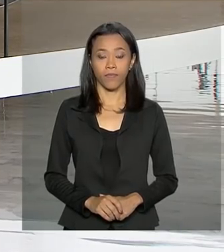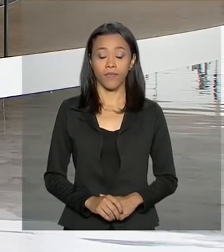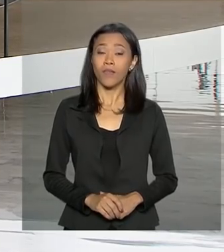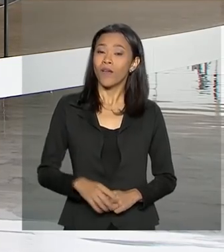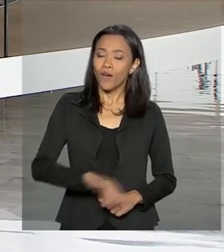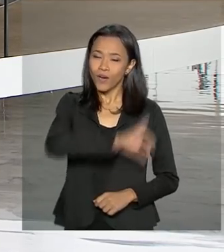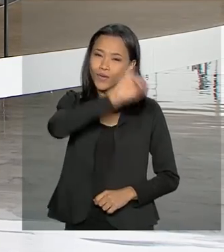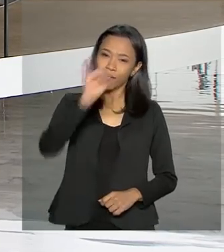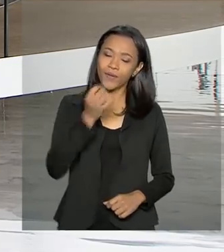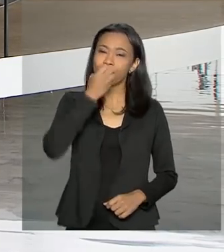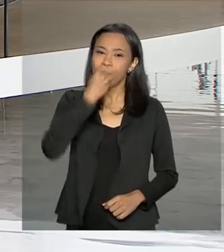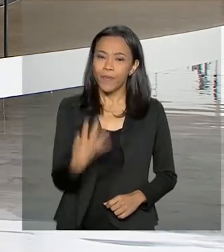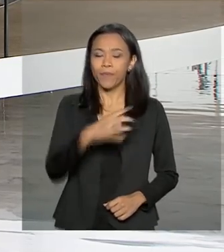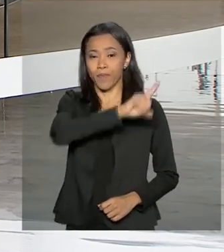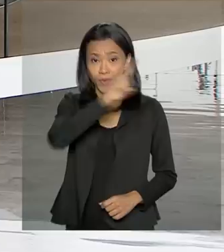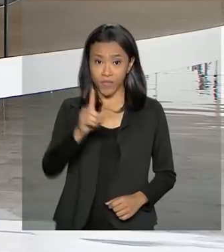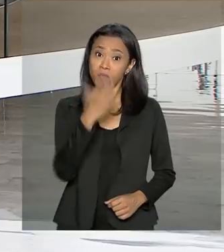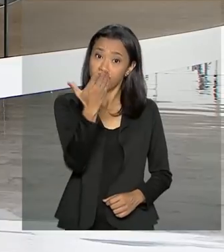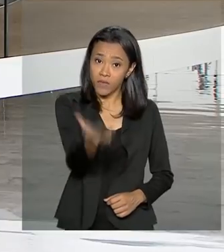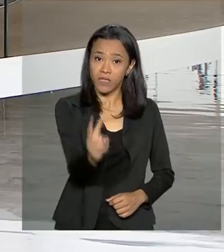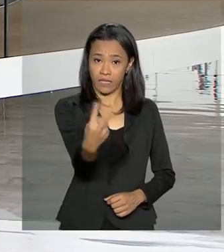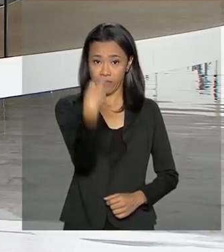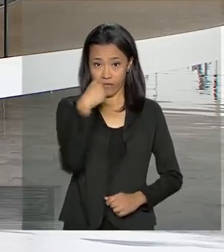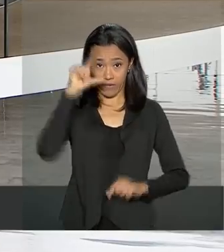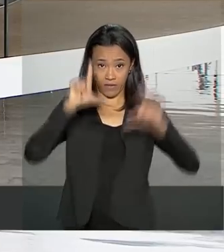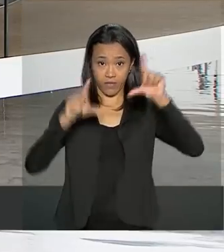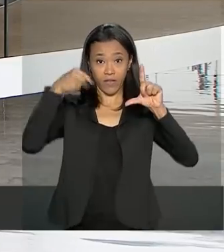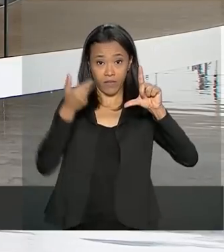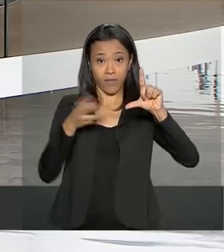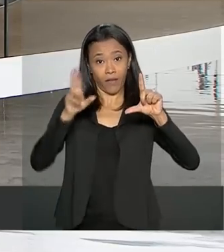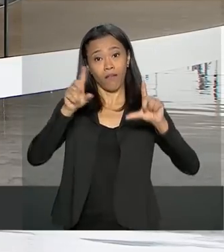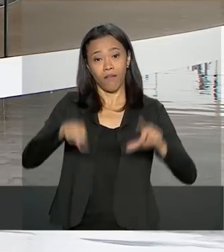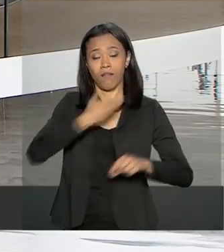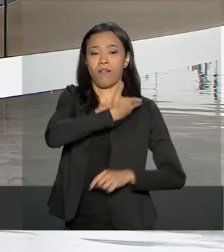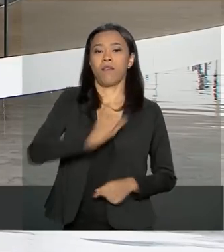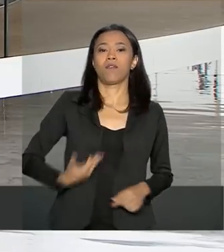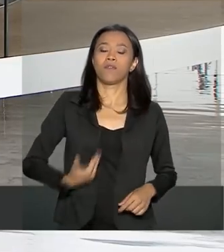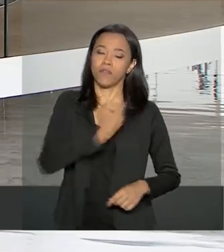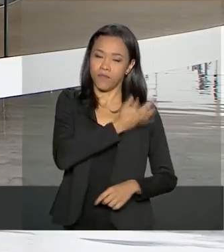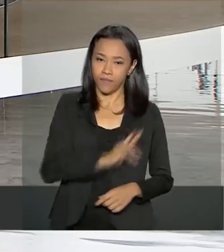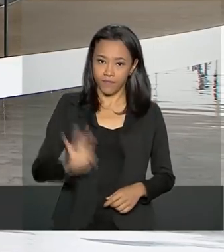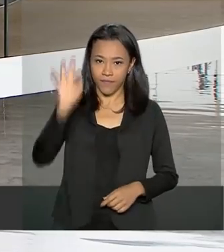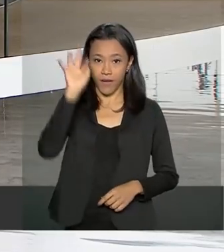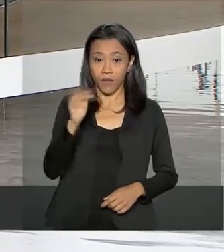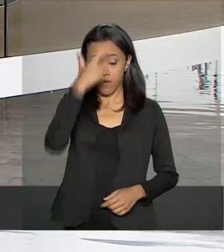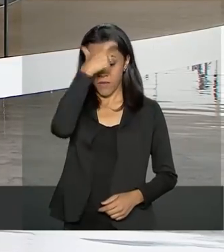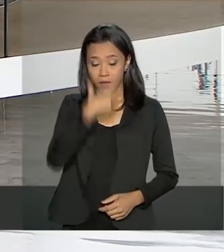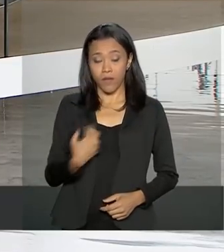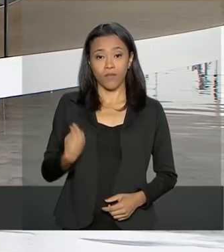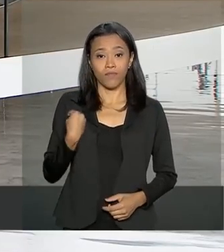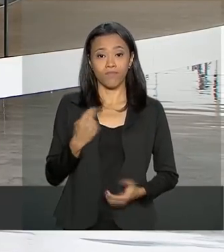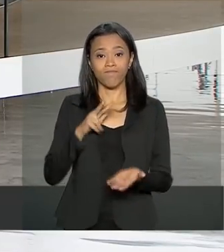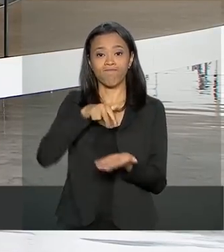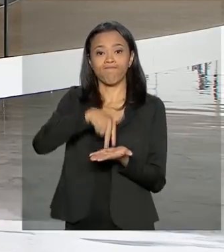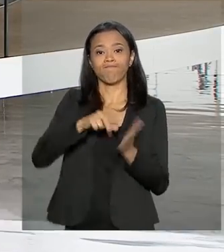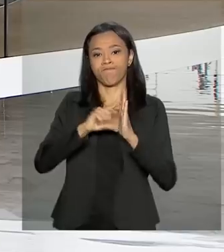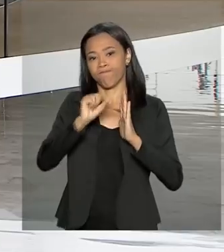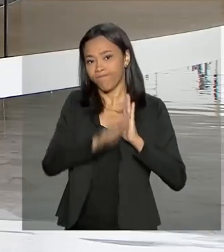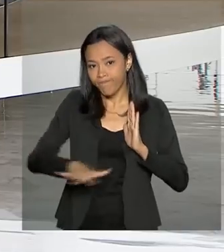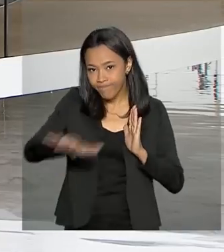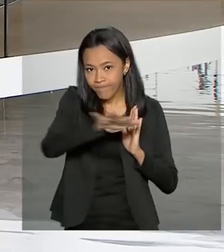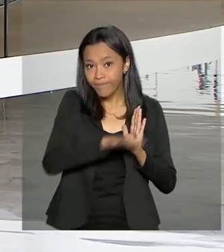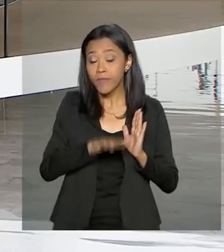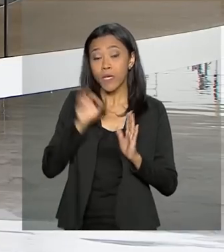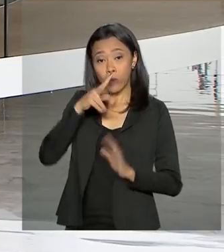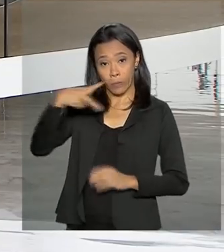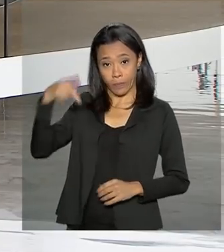Olá, bom dia para você que acompanha a NBR e TV do Governo Federal. Eu estou no Palácio do Planalto, onde o presidente Jair